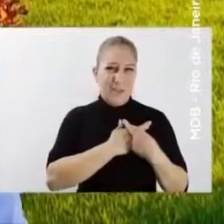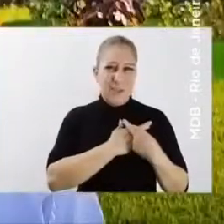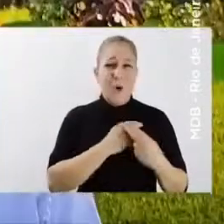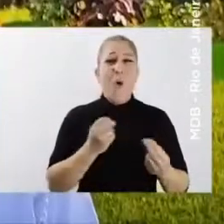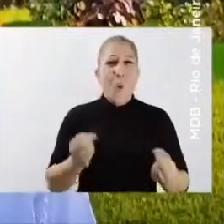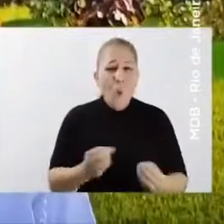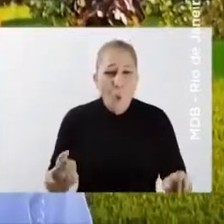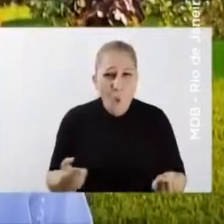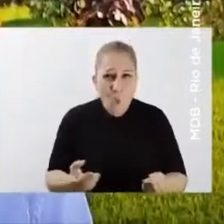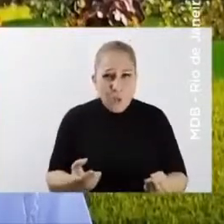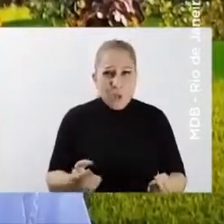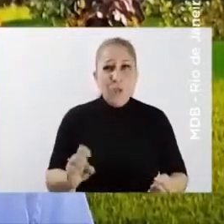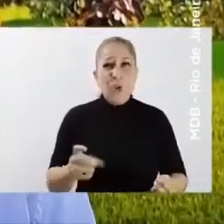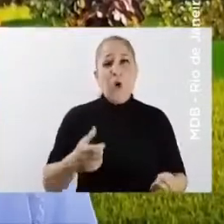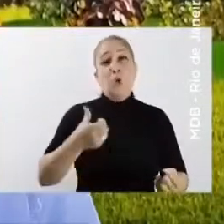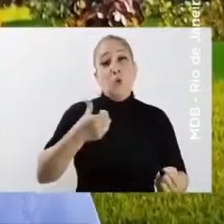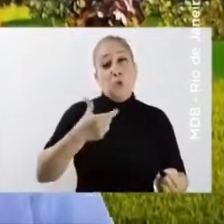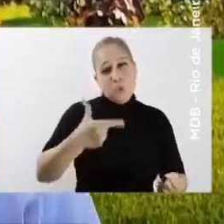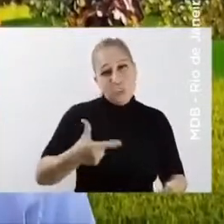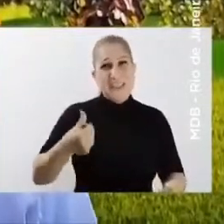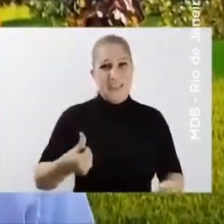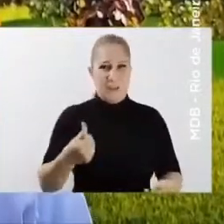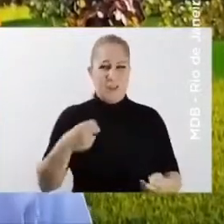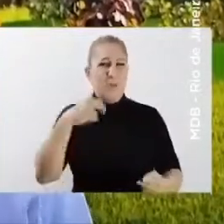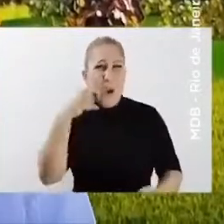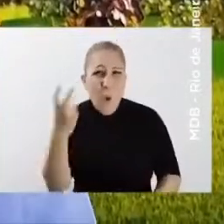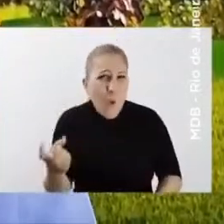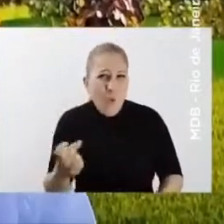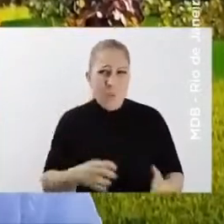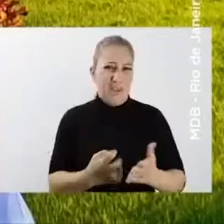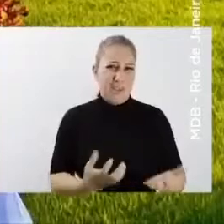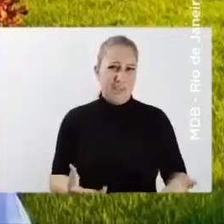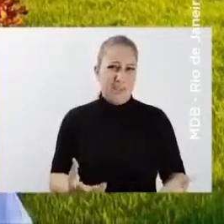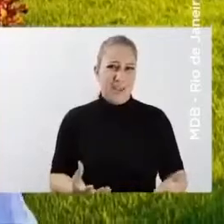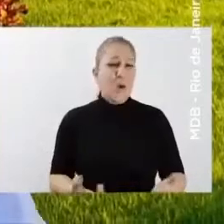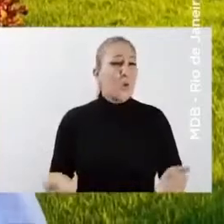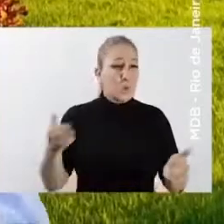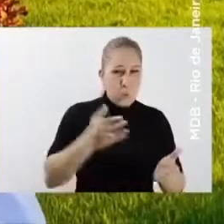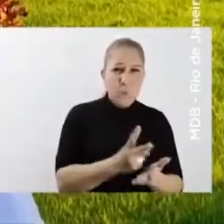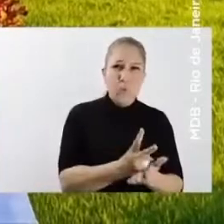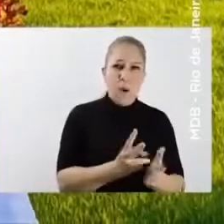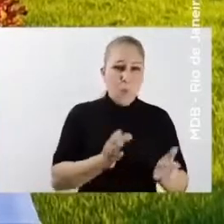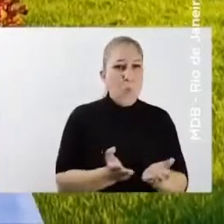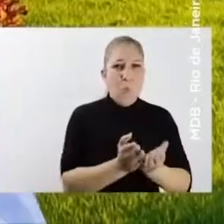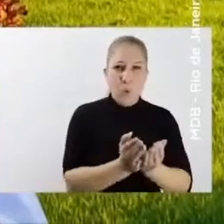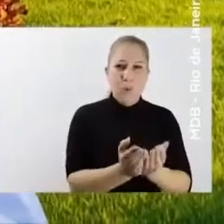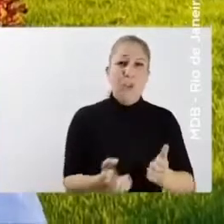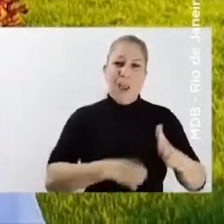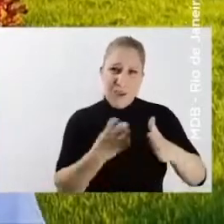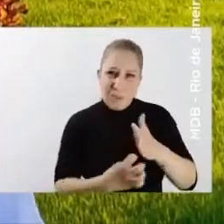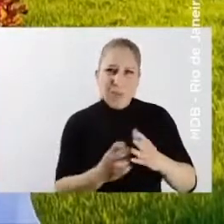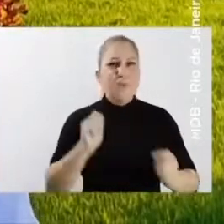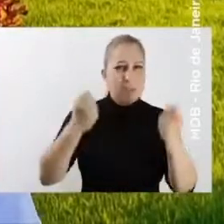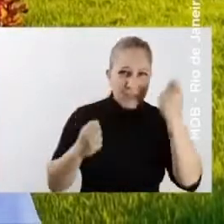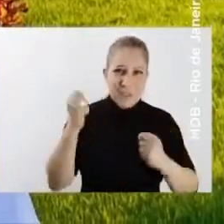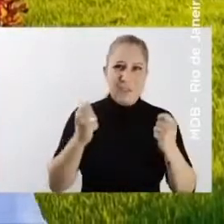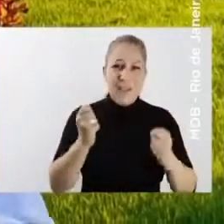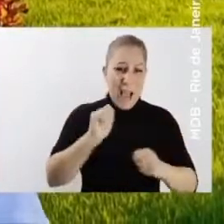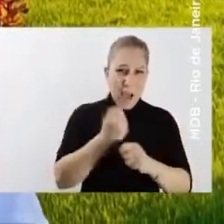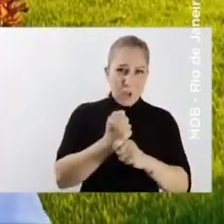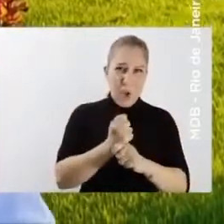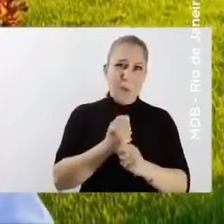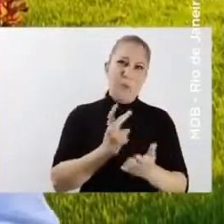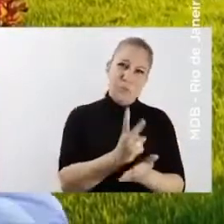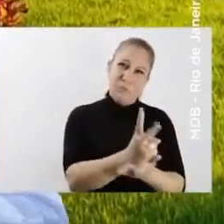incompetência, hoje só restam 206 dessas grandes empresas. Isso é uma vergonha. A solução é reativar o Porto Rio, trazer de volta as indústrias,